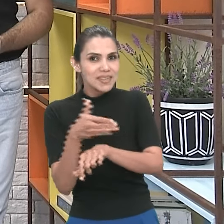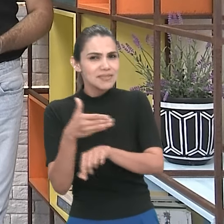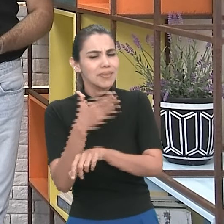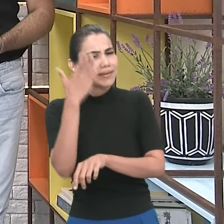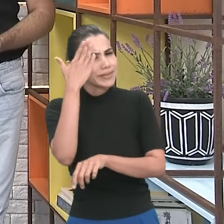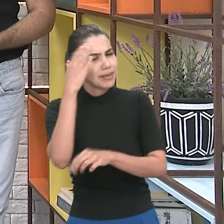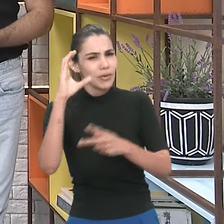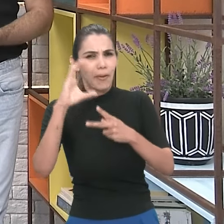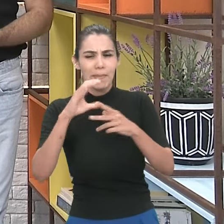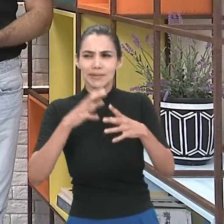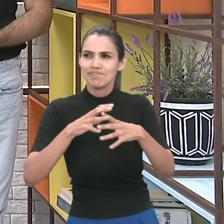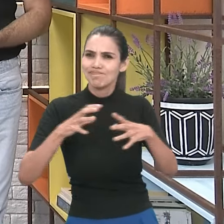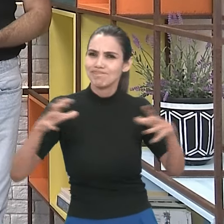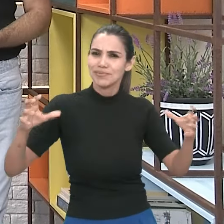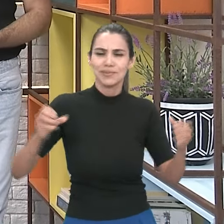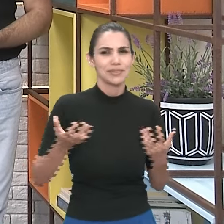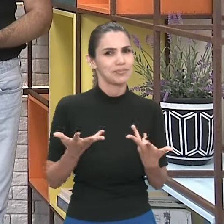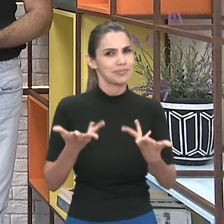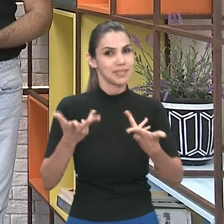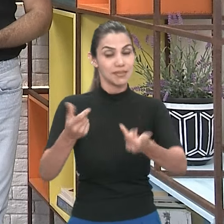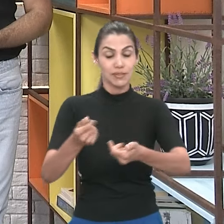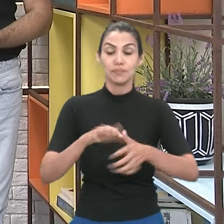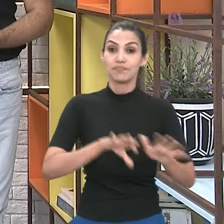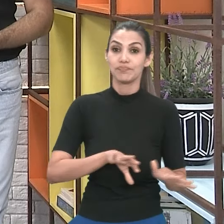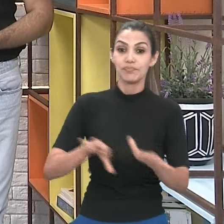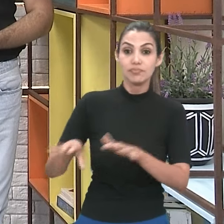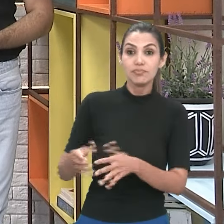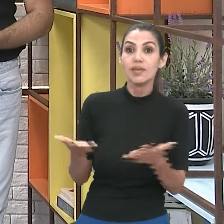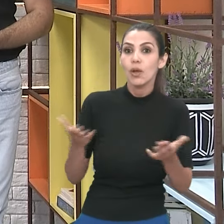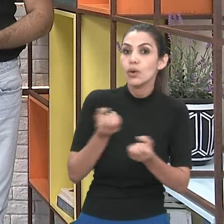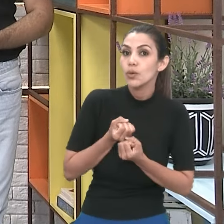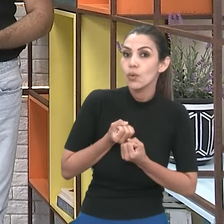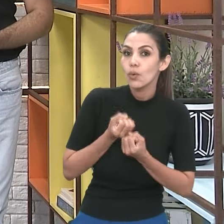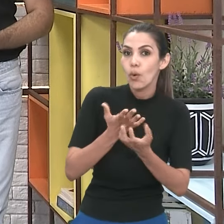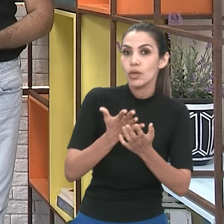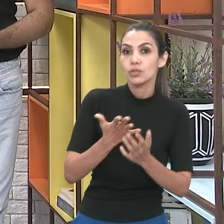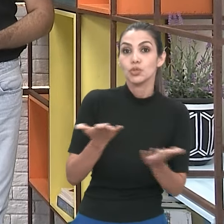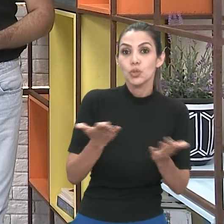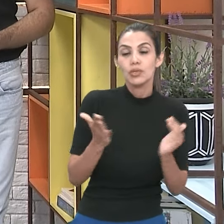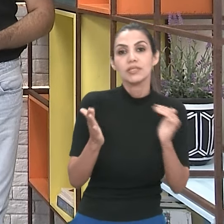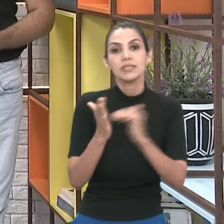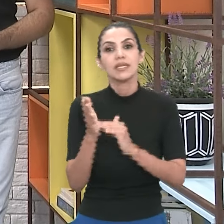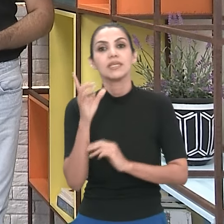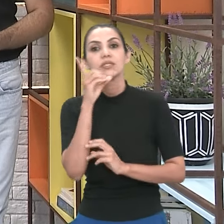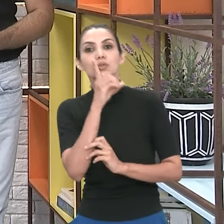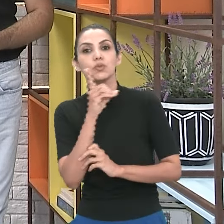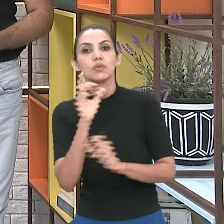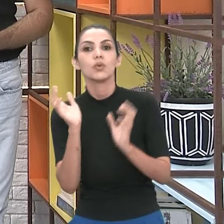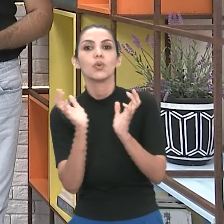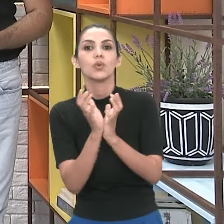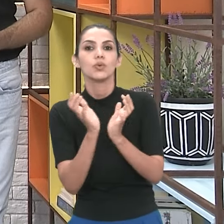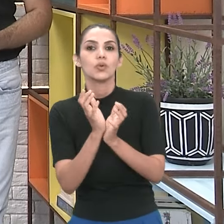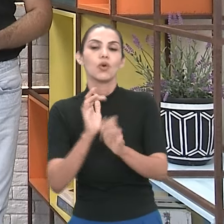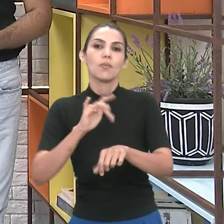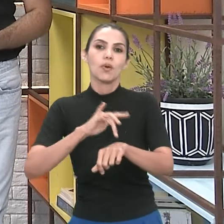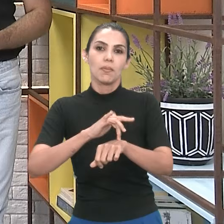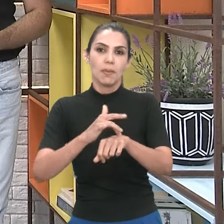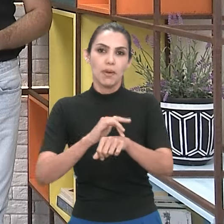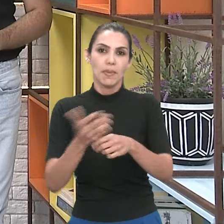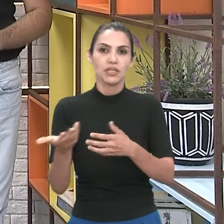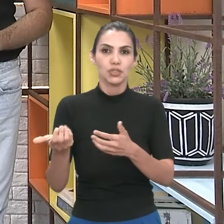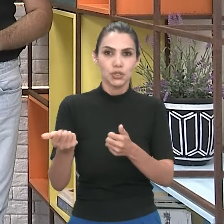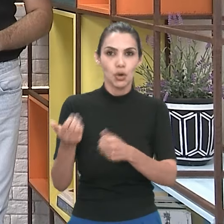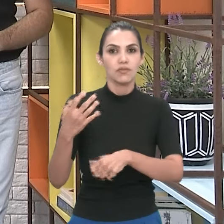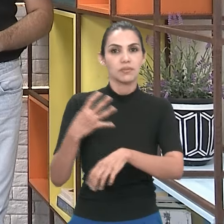evento é grandioso e muito bom. E vamos seguindo aqui. Agora eu te conto que de hoje a domingo a Companhia de Balé Jovem Basileu França e as